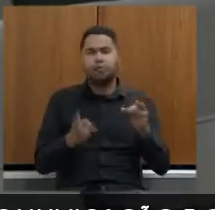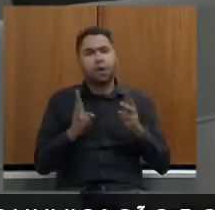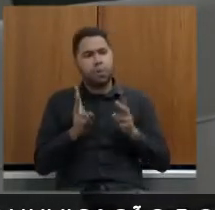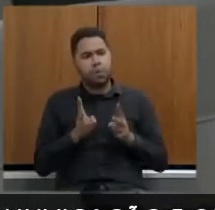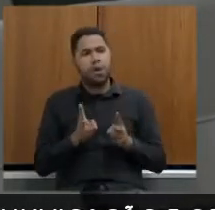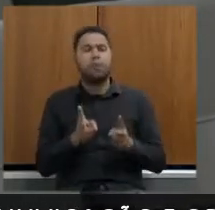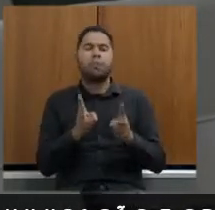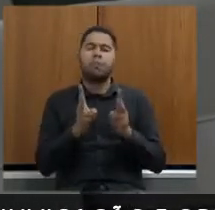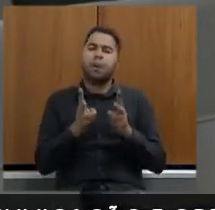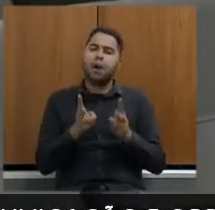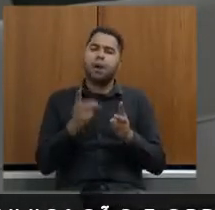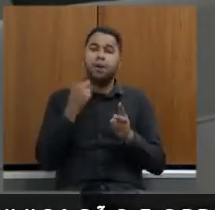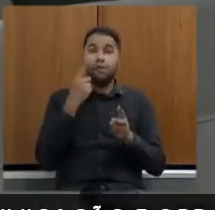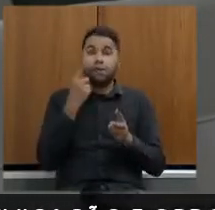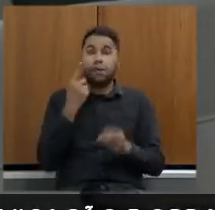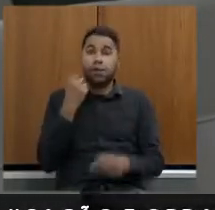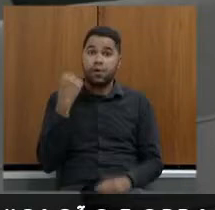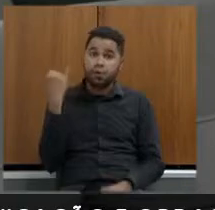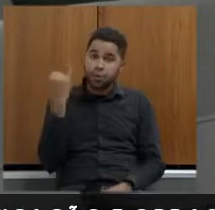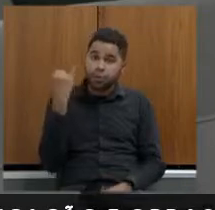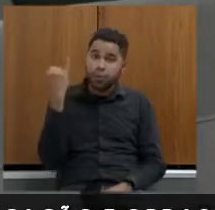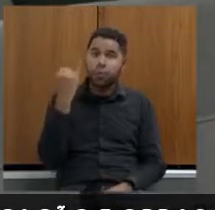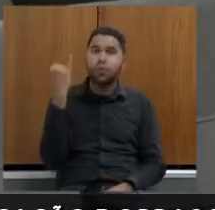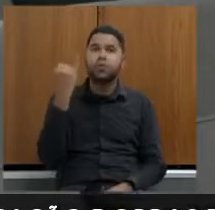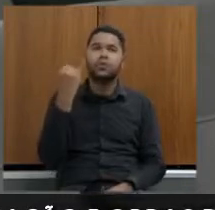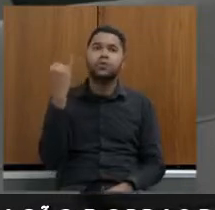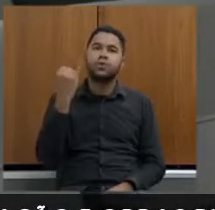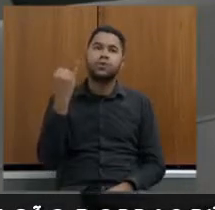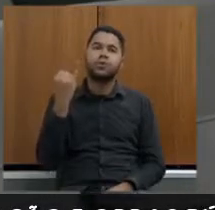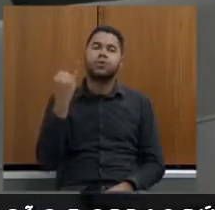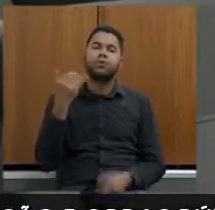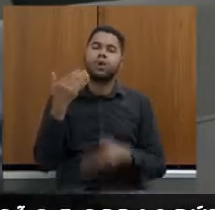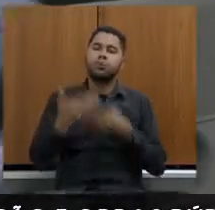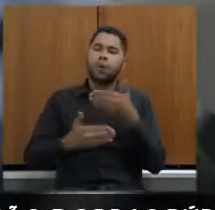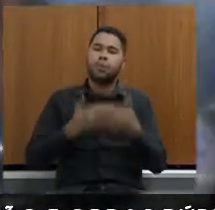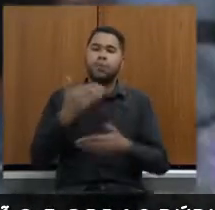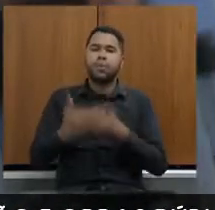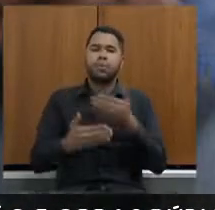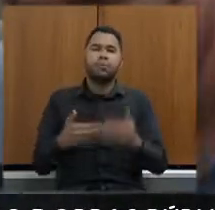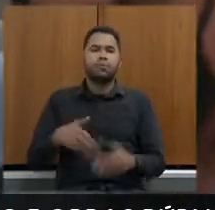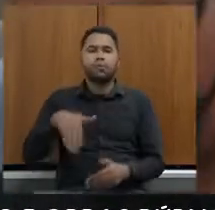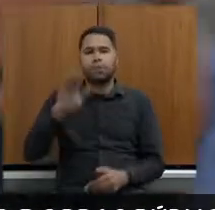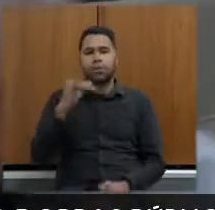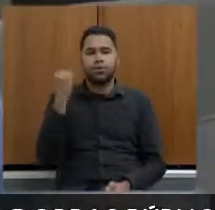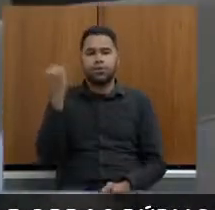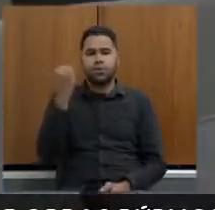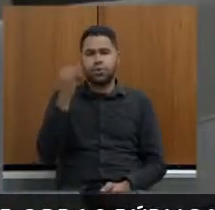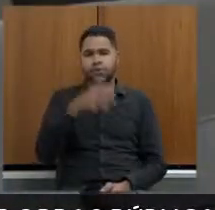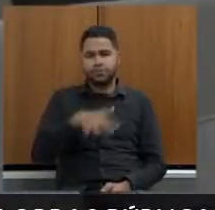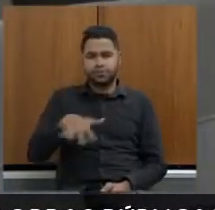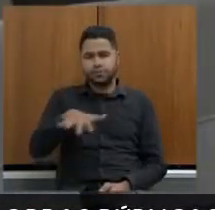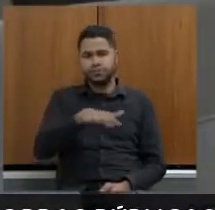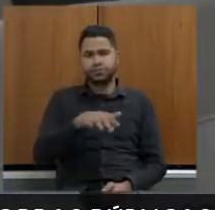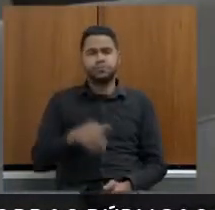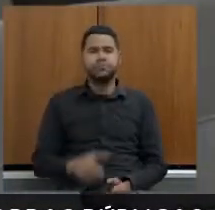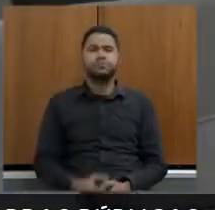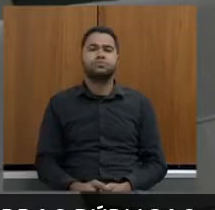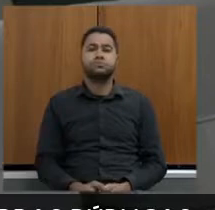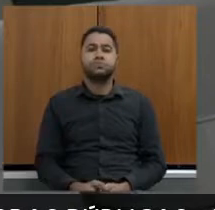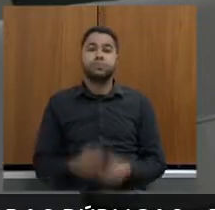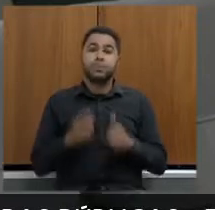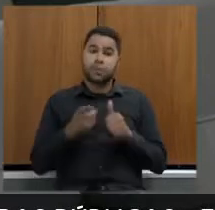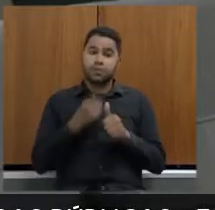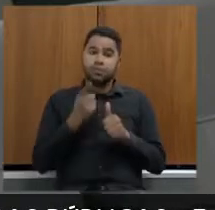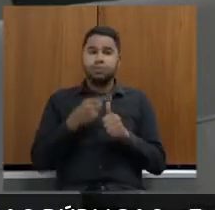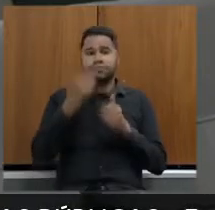e a gente vê qual que é a importância para o desenvolvimento mesmo daquilo que é mais importante para a região então assim primeiro